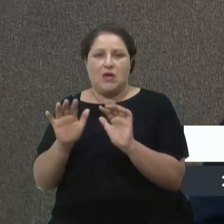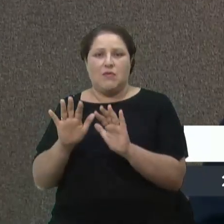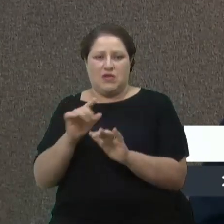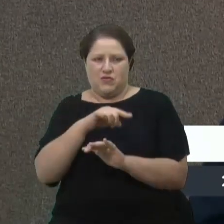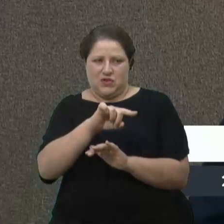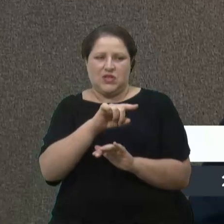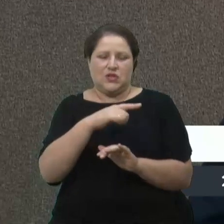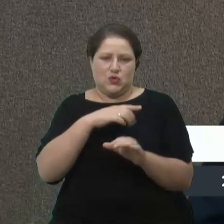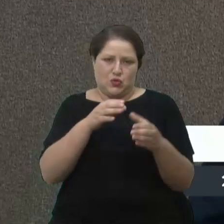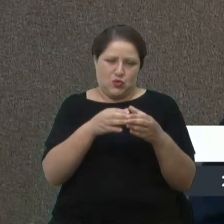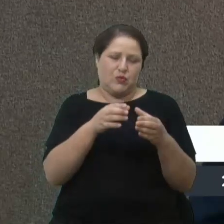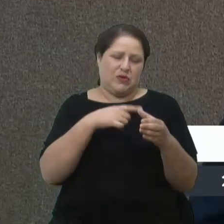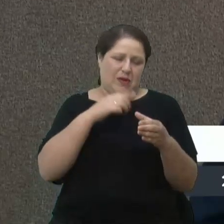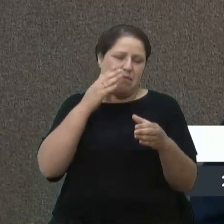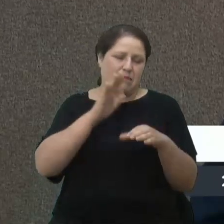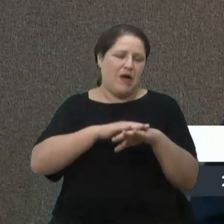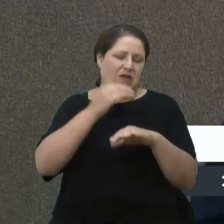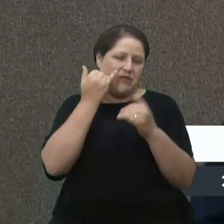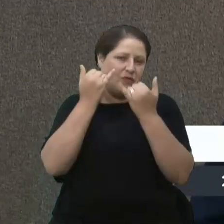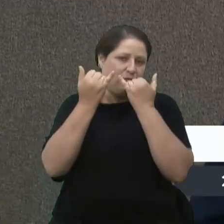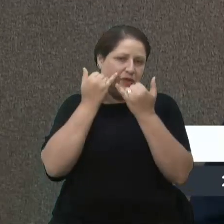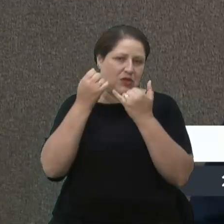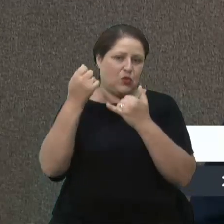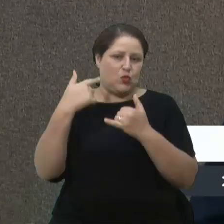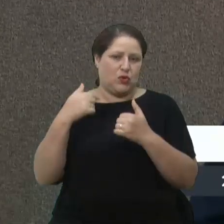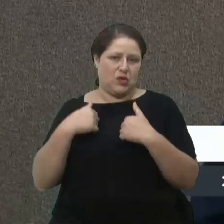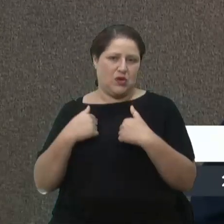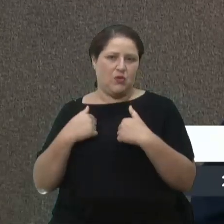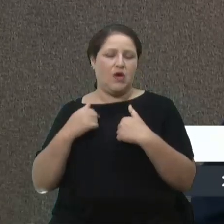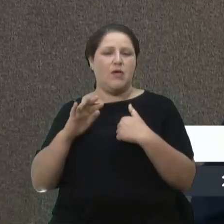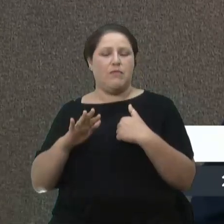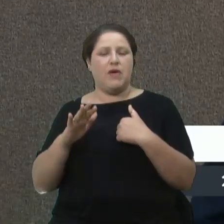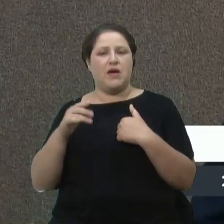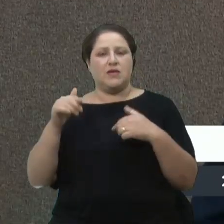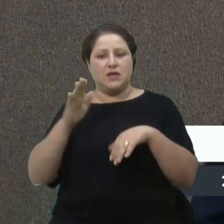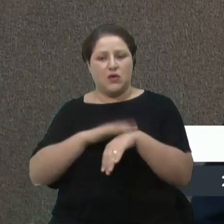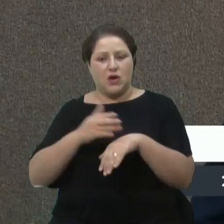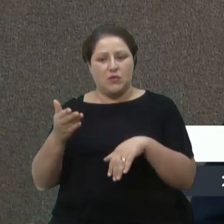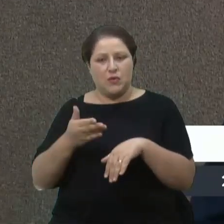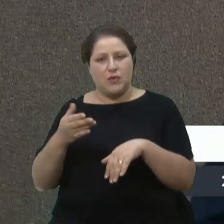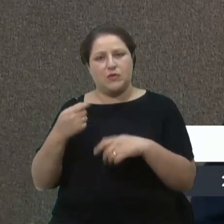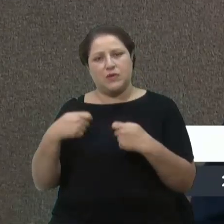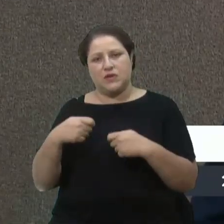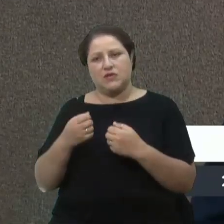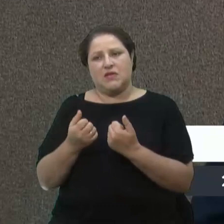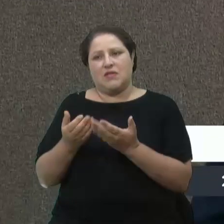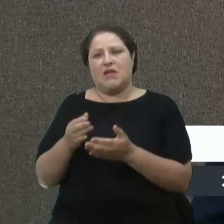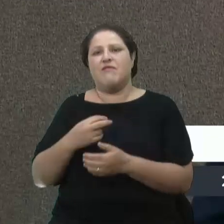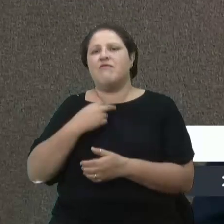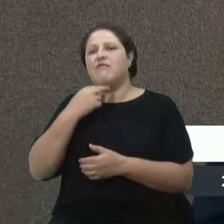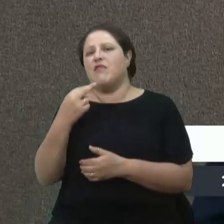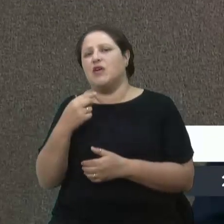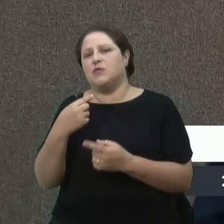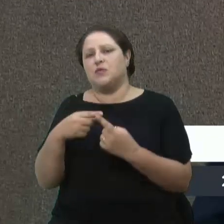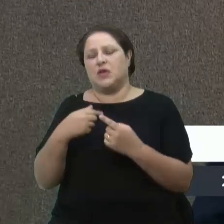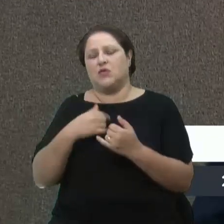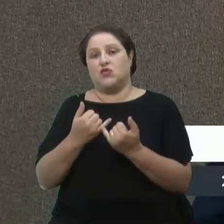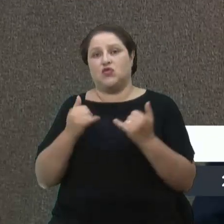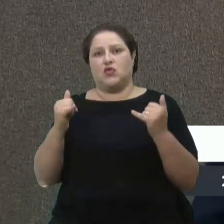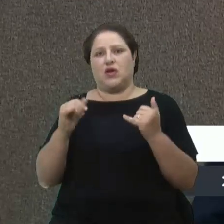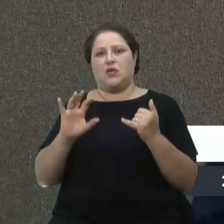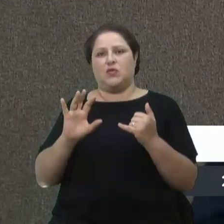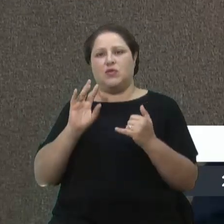tenho, mas eu queria, através desse microfone, desse espaço, dar voz, porque eu estou ficando chocado com o tem acontecido,